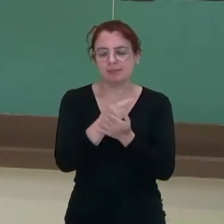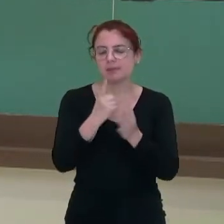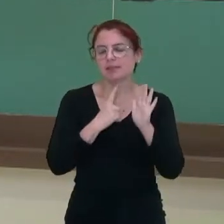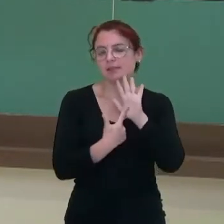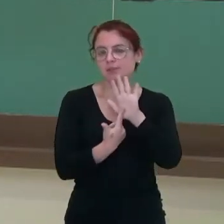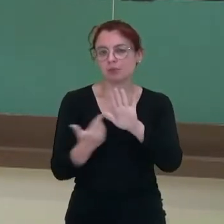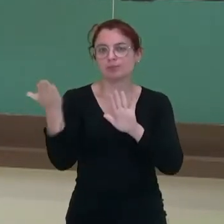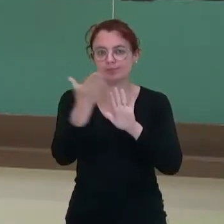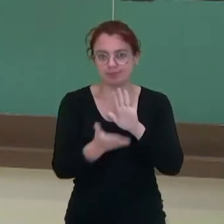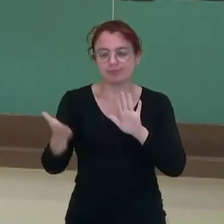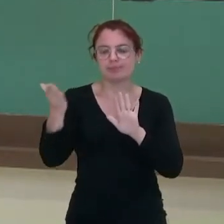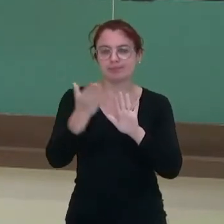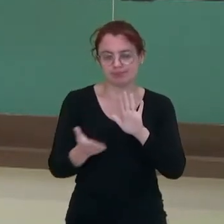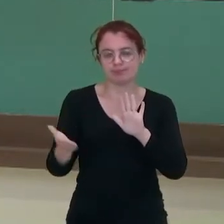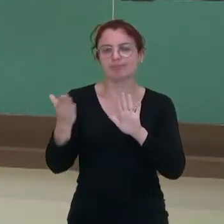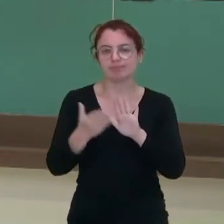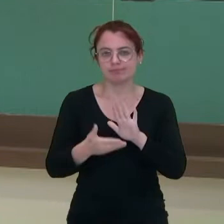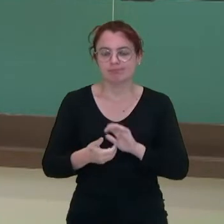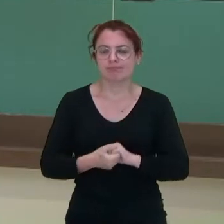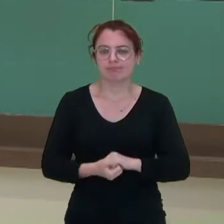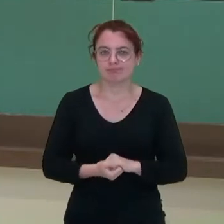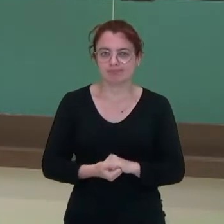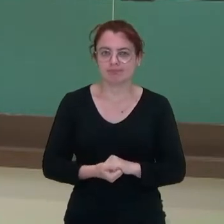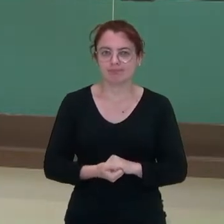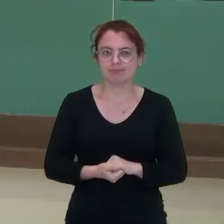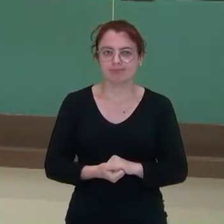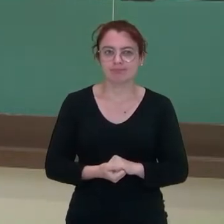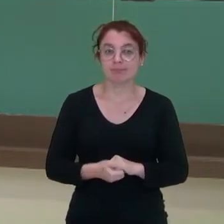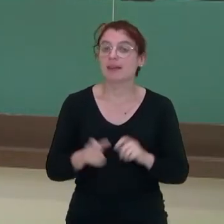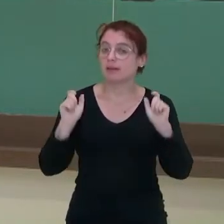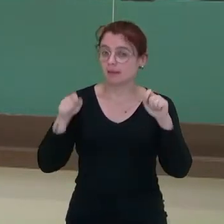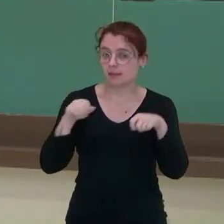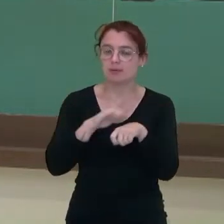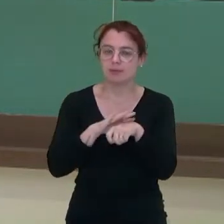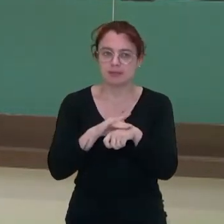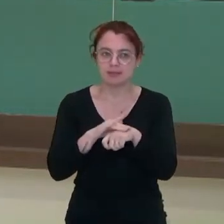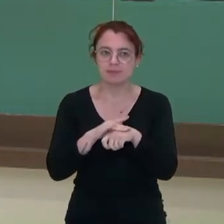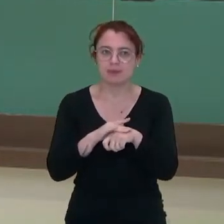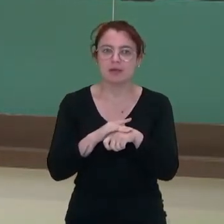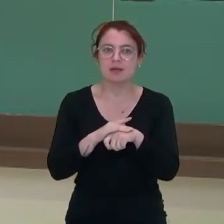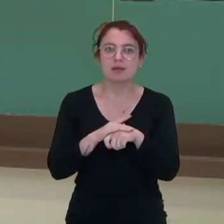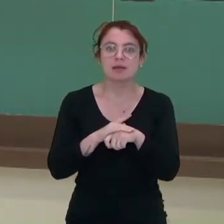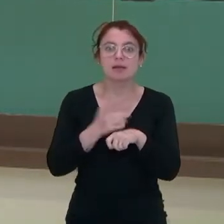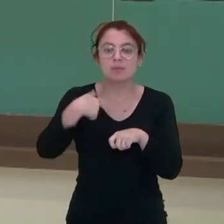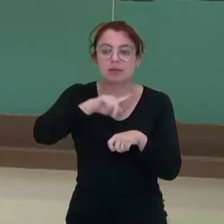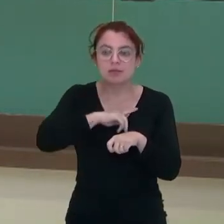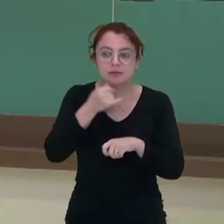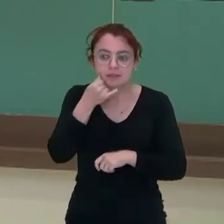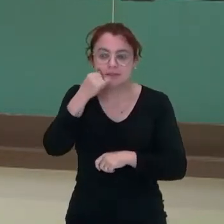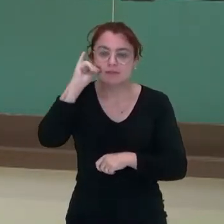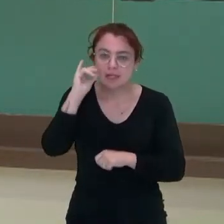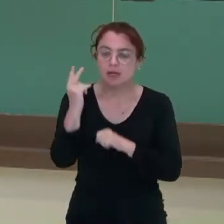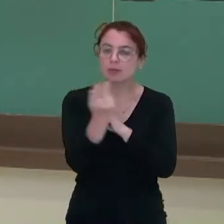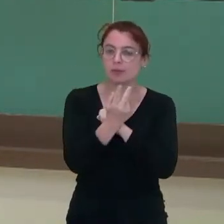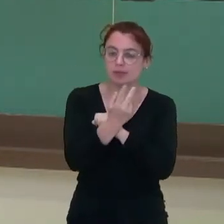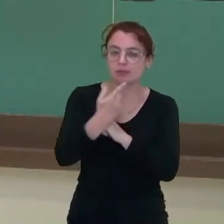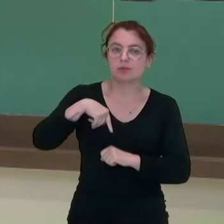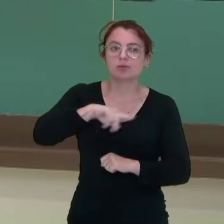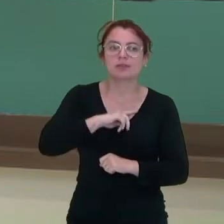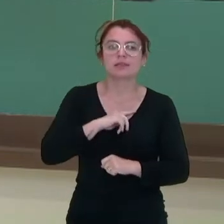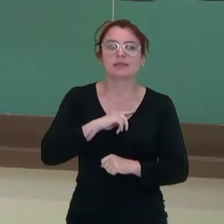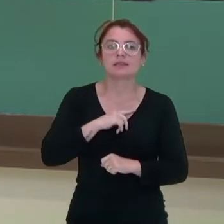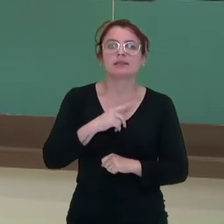a esses agentes patogênicos que podem nos causar doenças. Para ampliar a nossa proteção em relação a esses